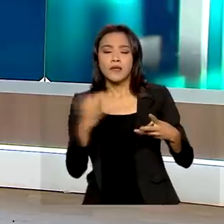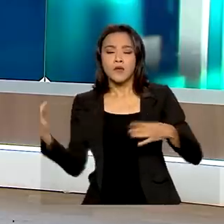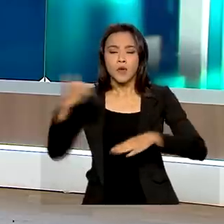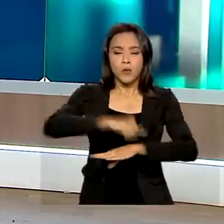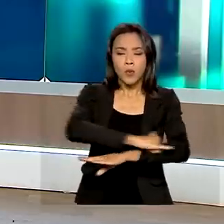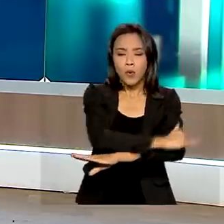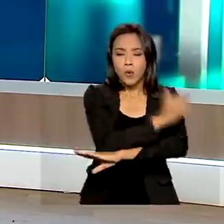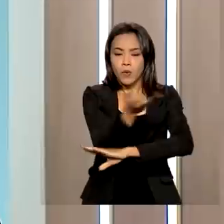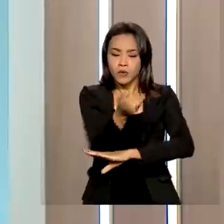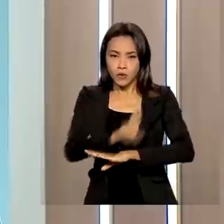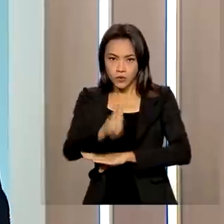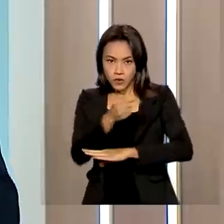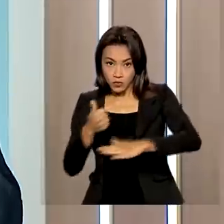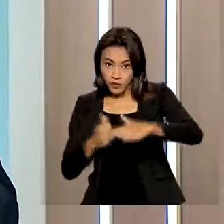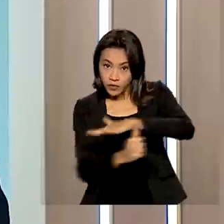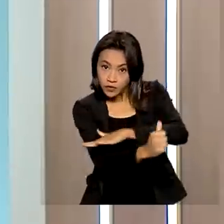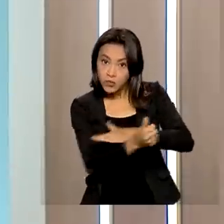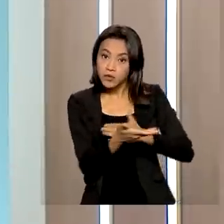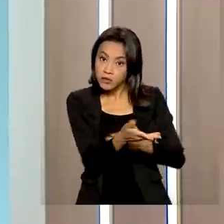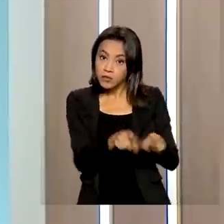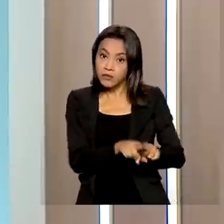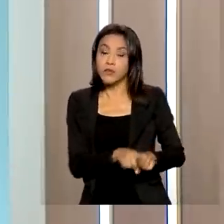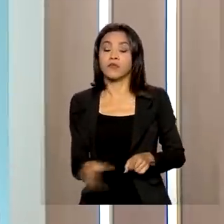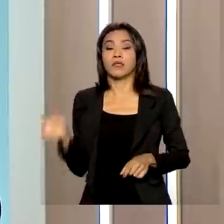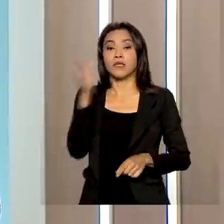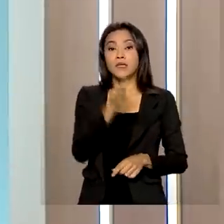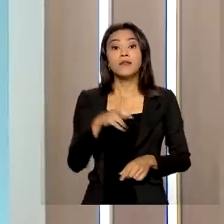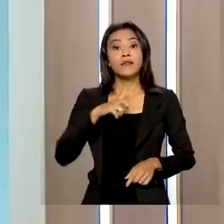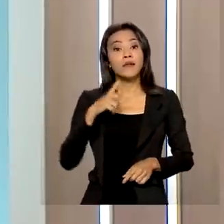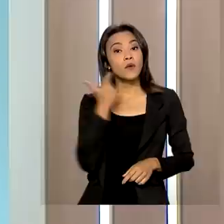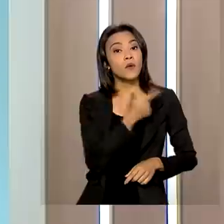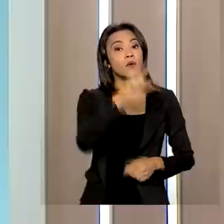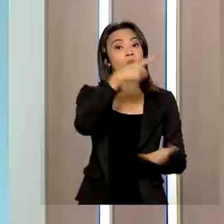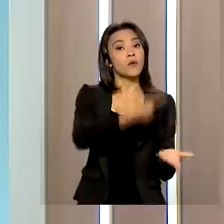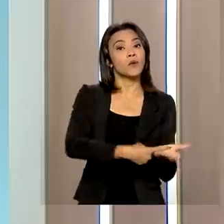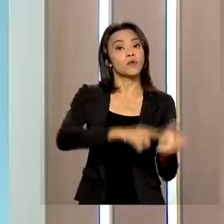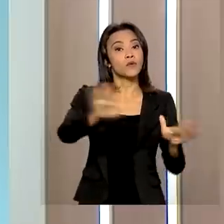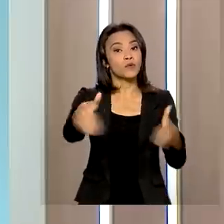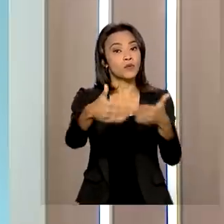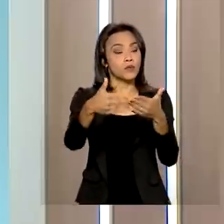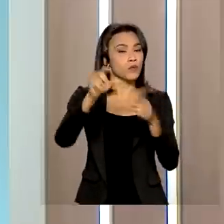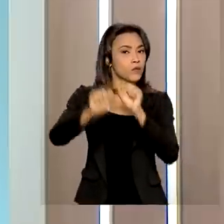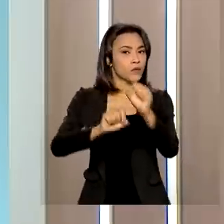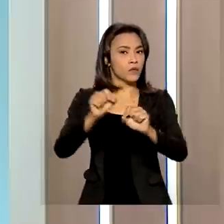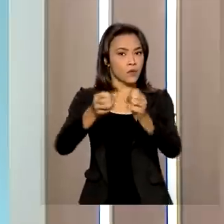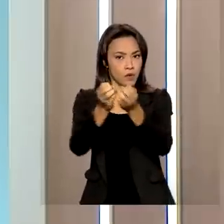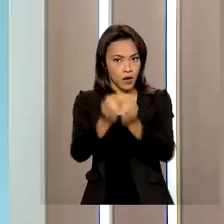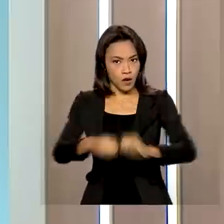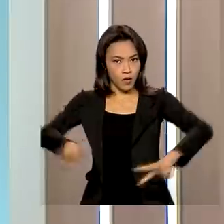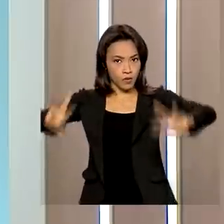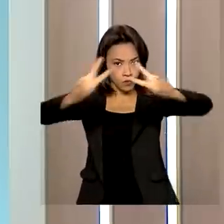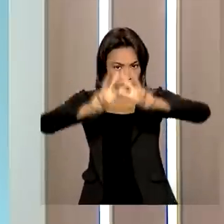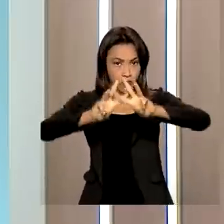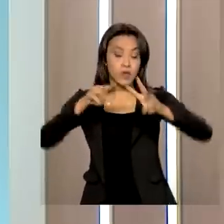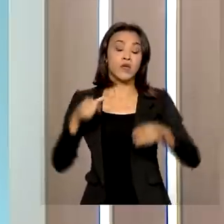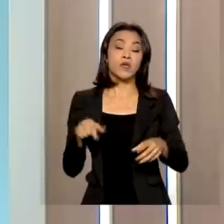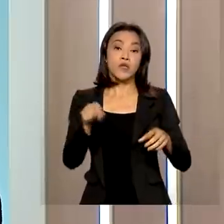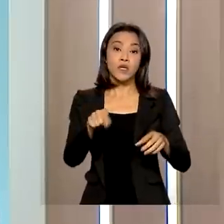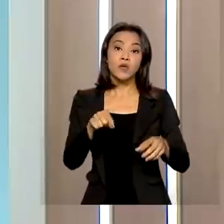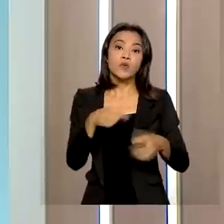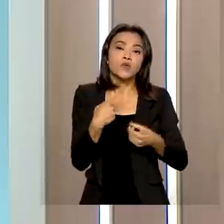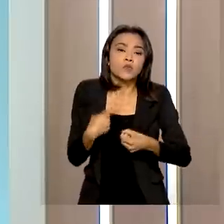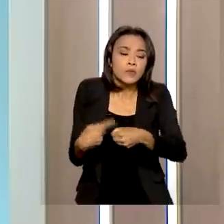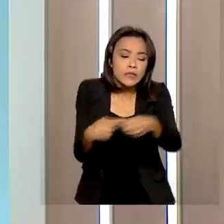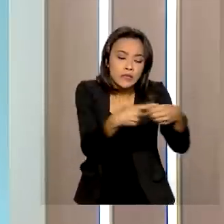de 43,1 milhões. Além disso, ela também tem acordos com as Nações Unidas, para que os municípios da sua macro-região, 55,